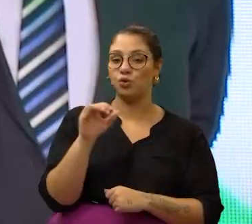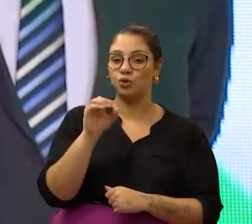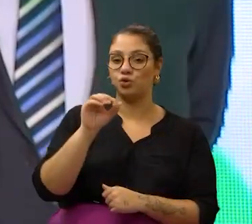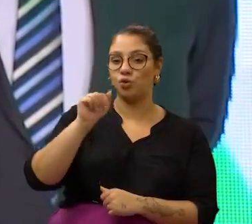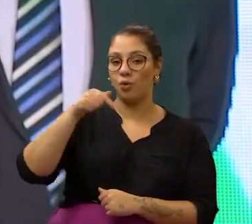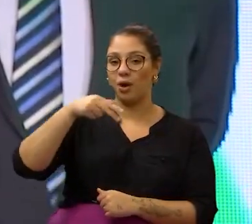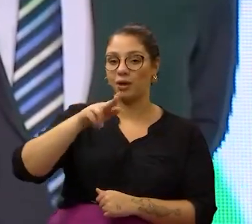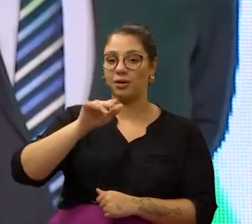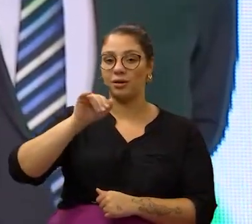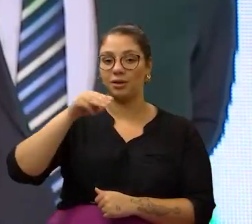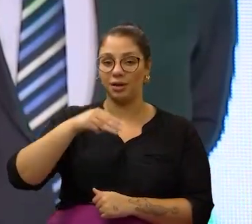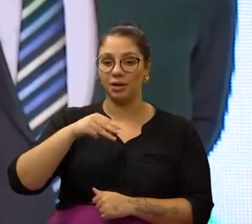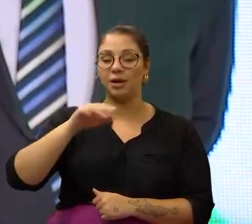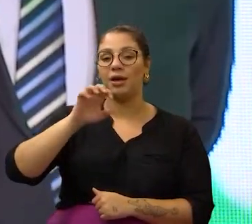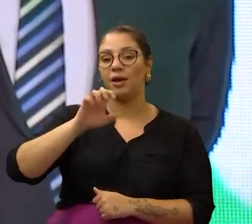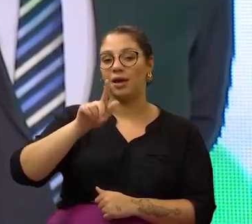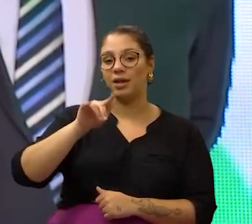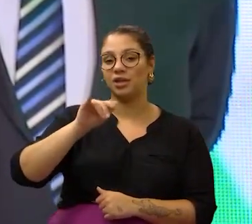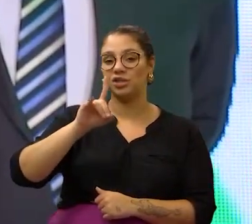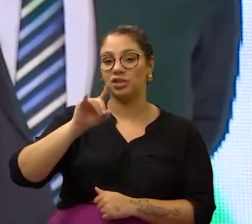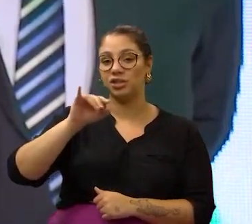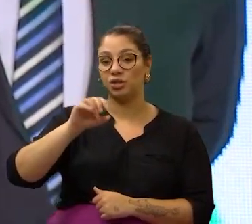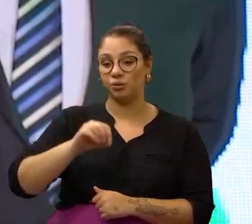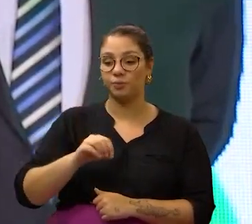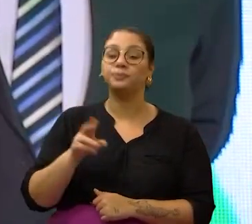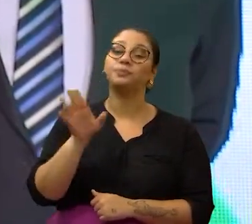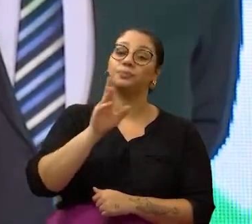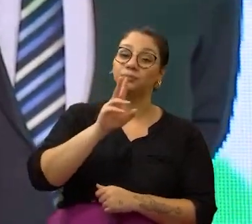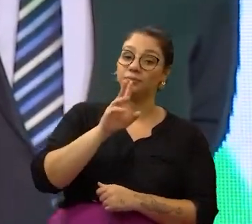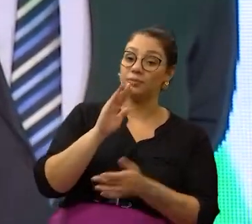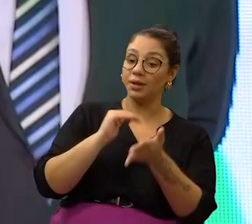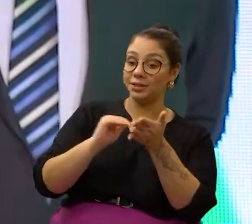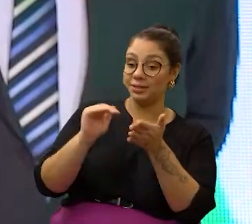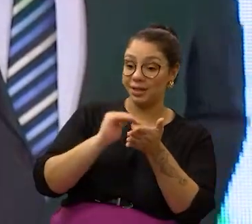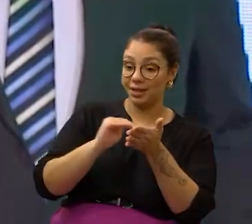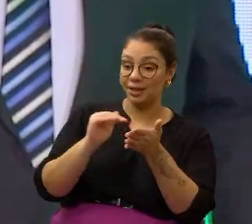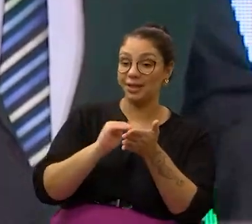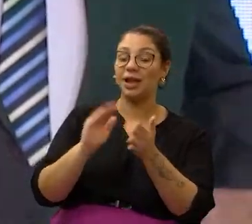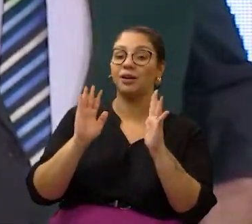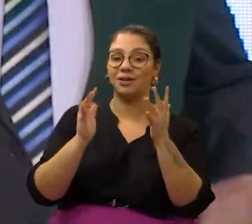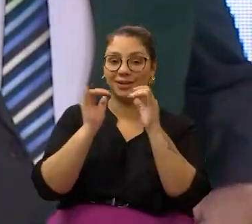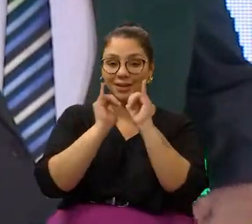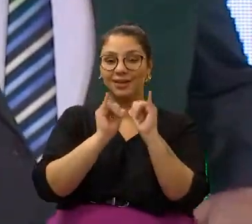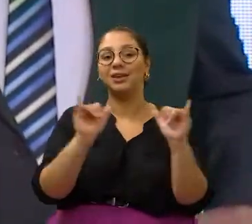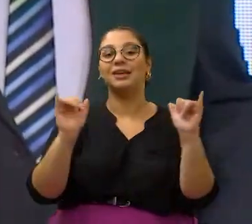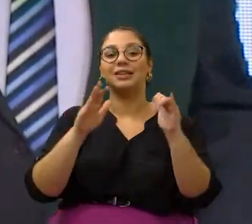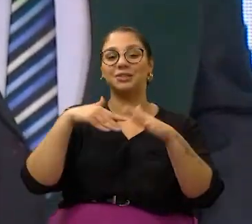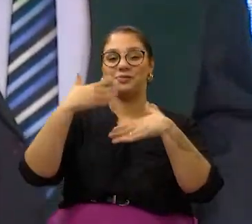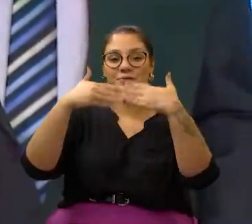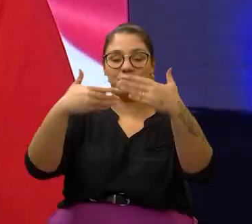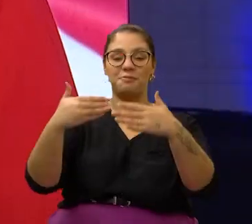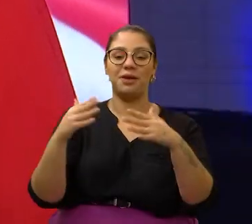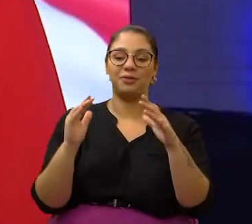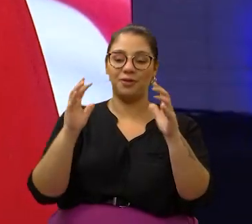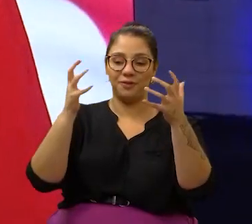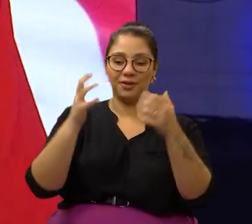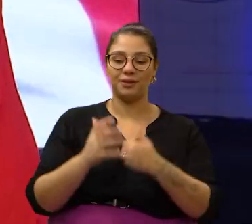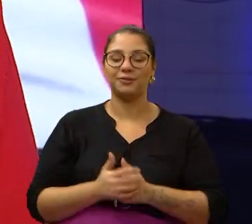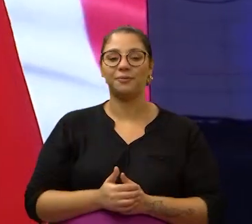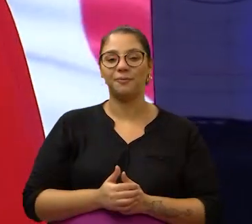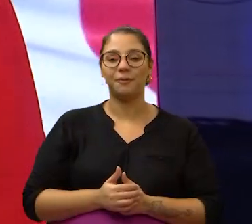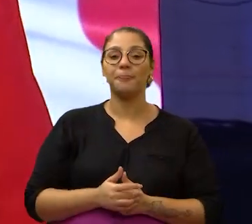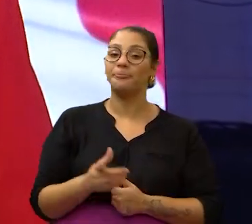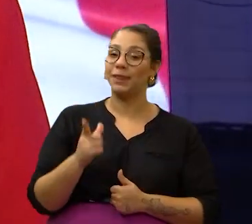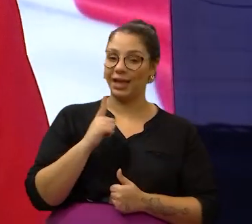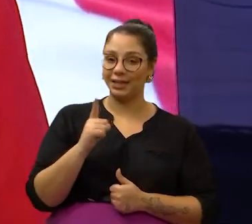Adriana Flose, secretária de Desenvolvimento Econômico, falou da parceria para a realização do evento. Nós temos